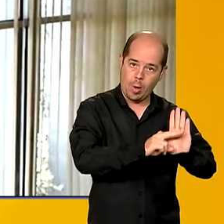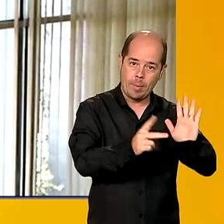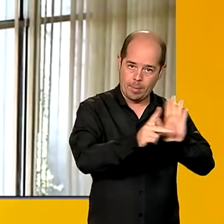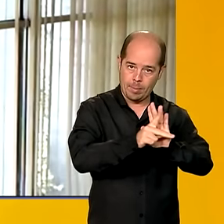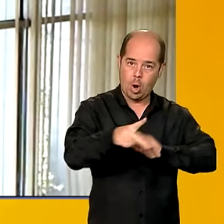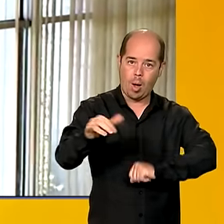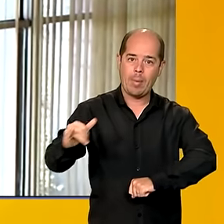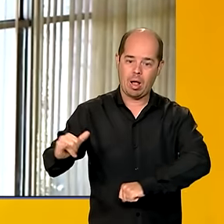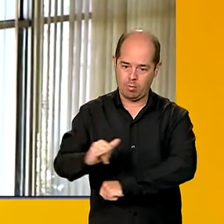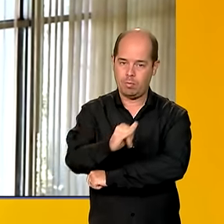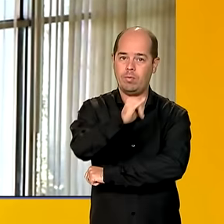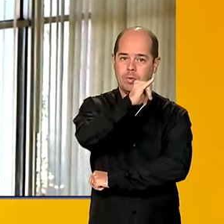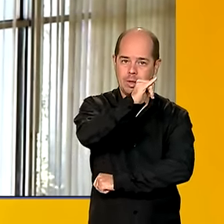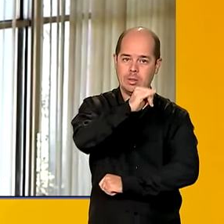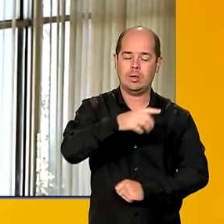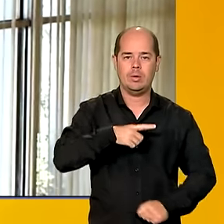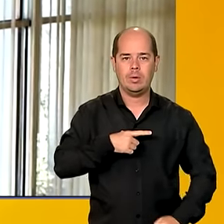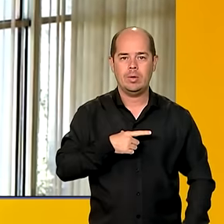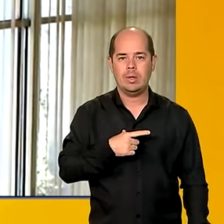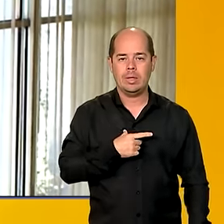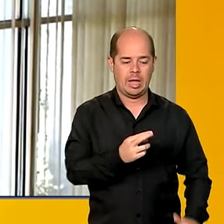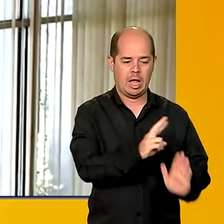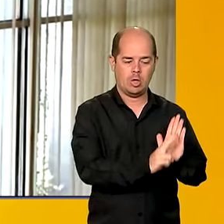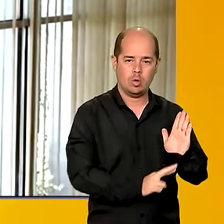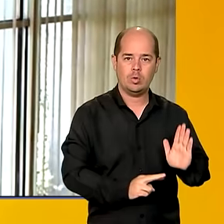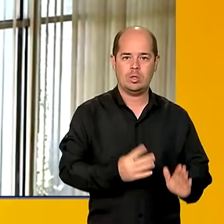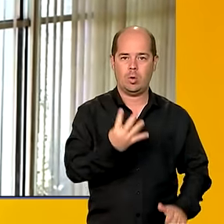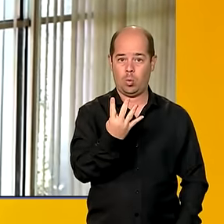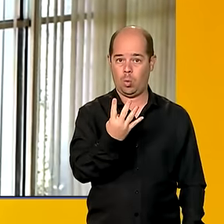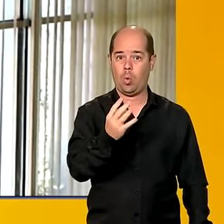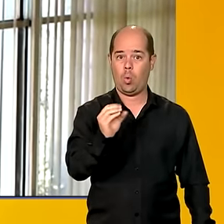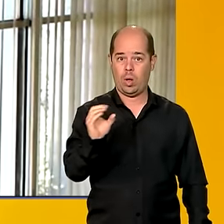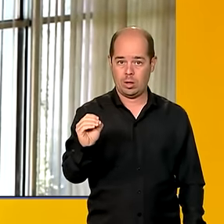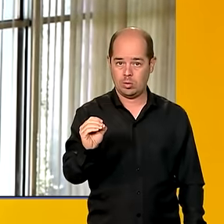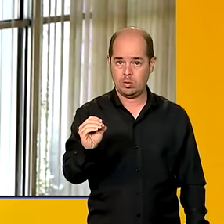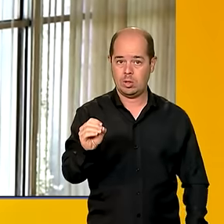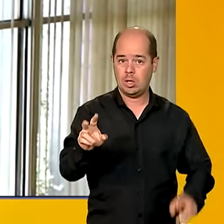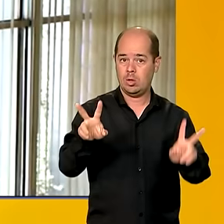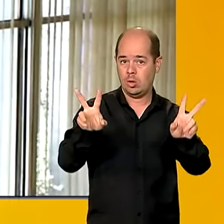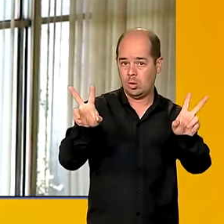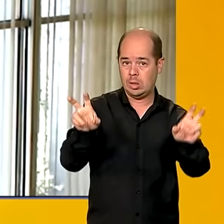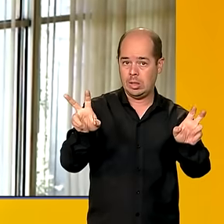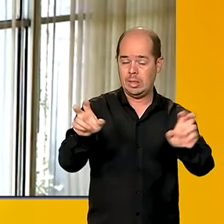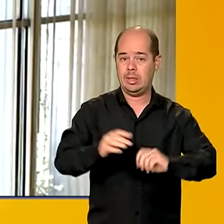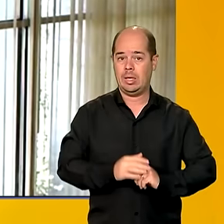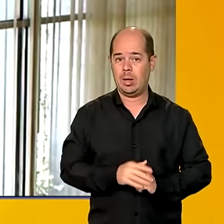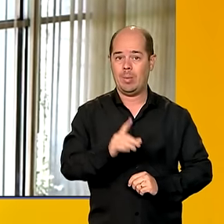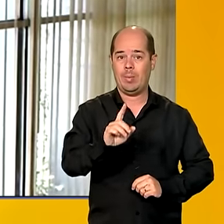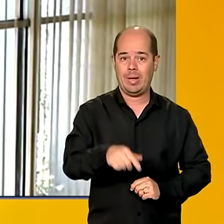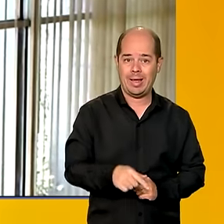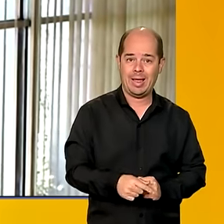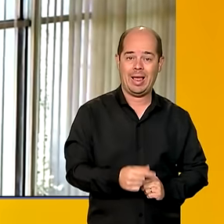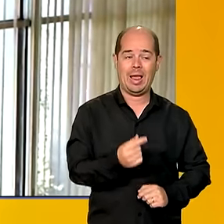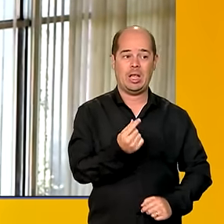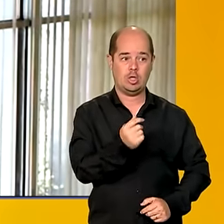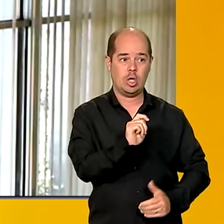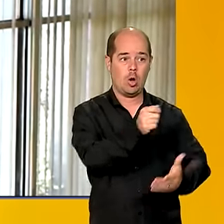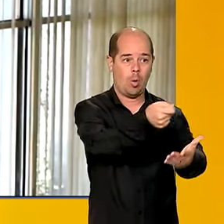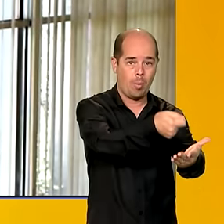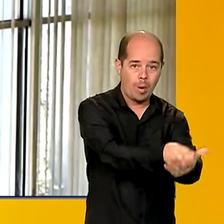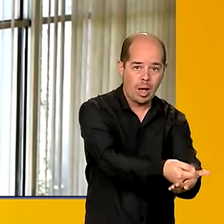existe a Resolução 400. Essa resolução trata das questões vinculadas a reembolso, a